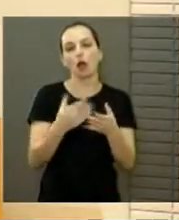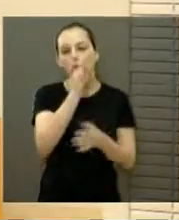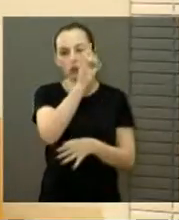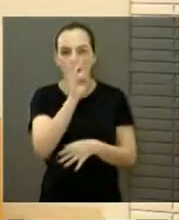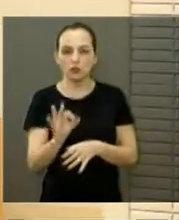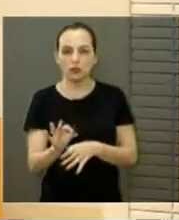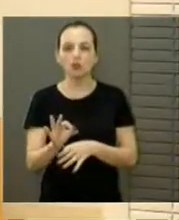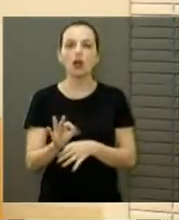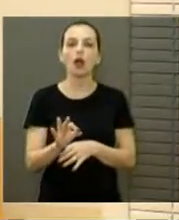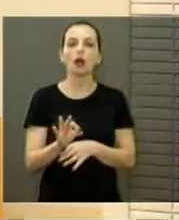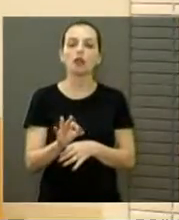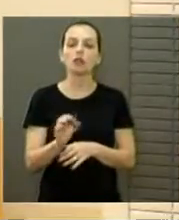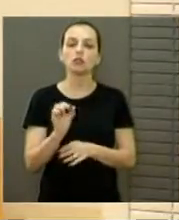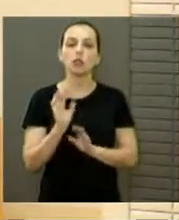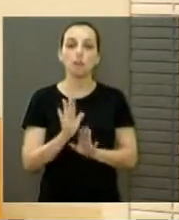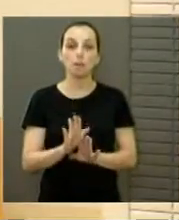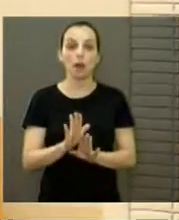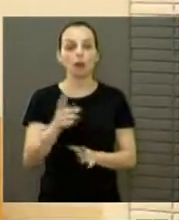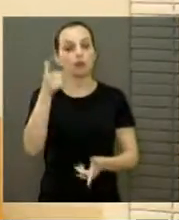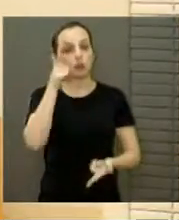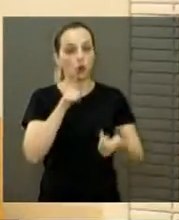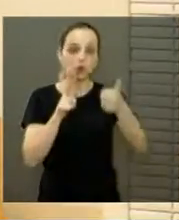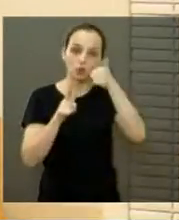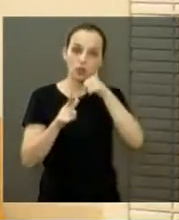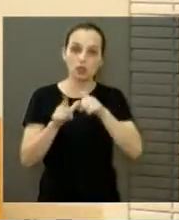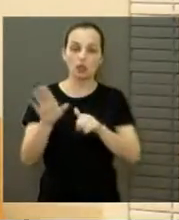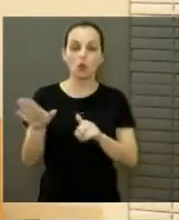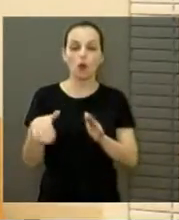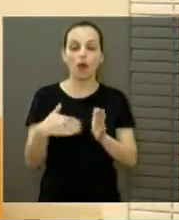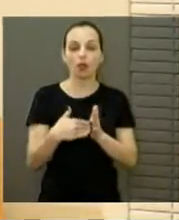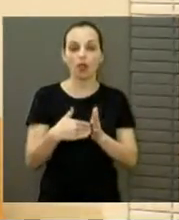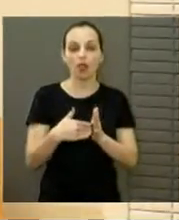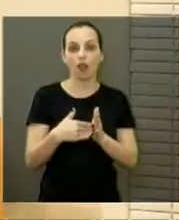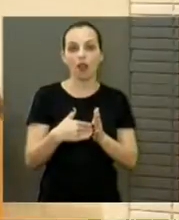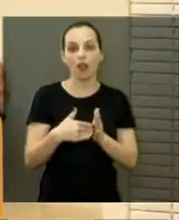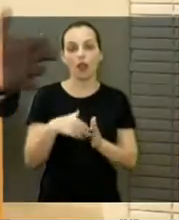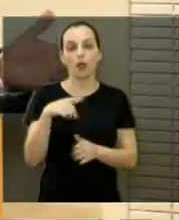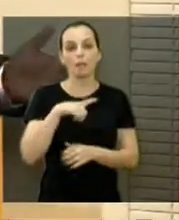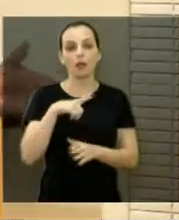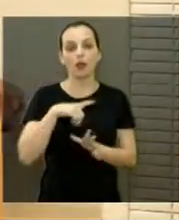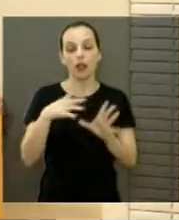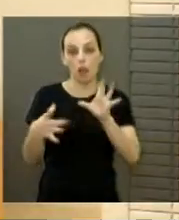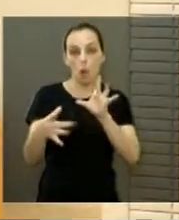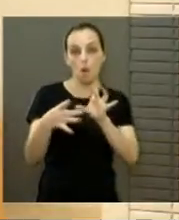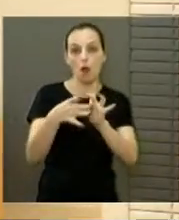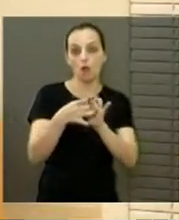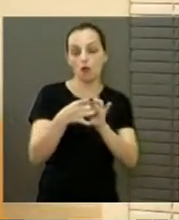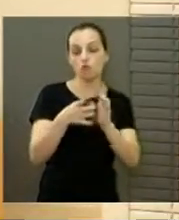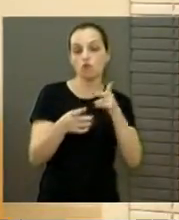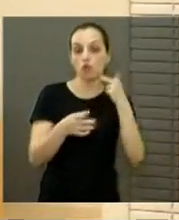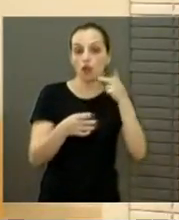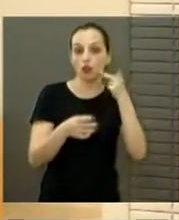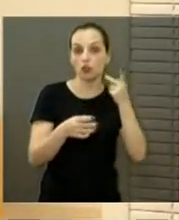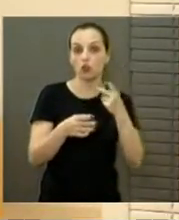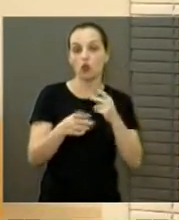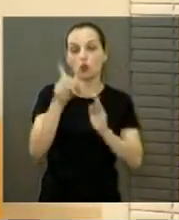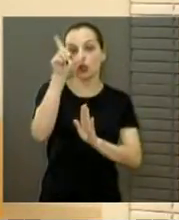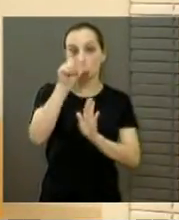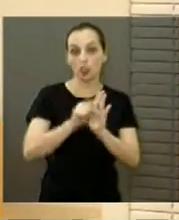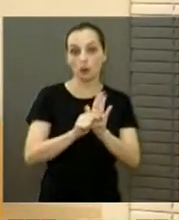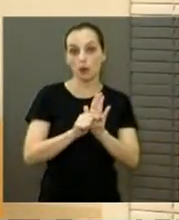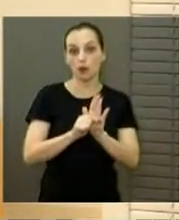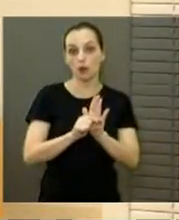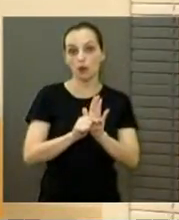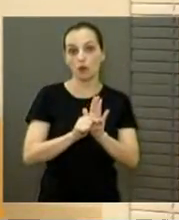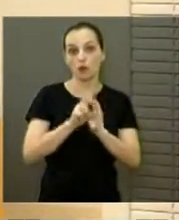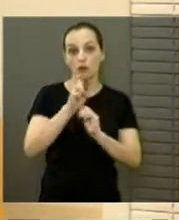citados, né, mas nós conseguimos, no máximo que nós conseguimos para ter uma união dos demais vereadores, foram diminuir na